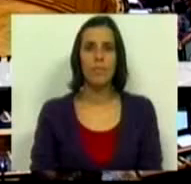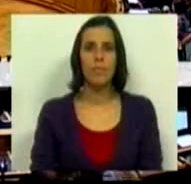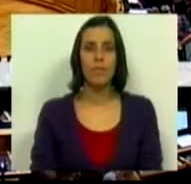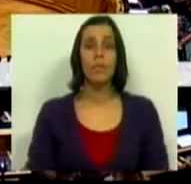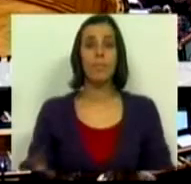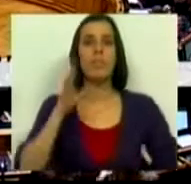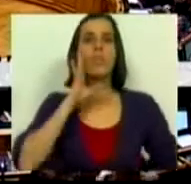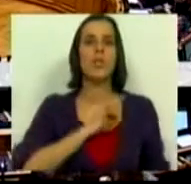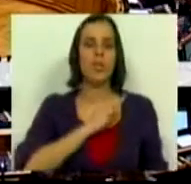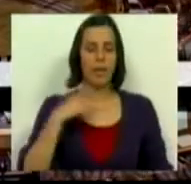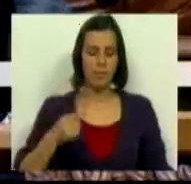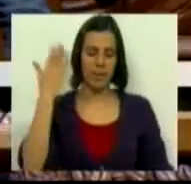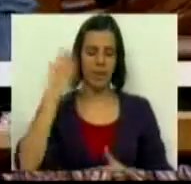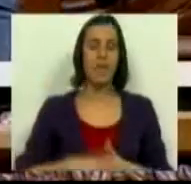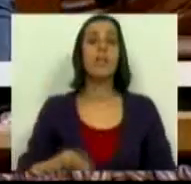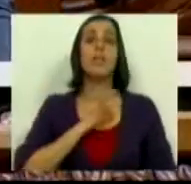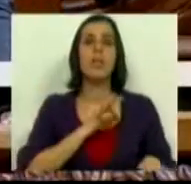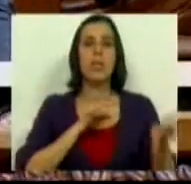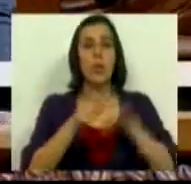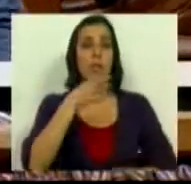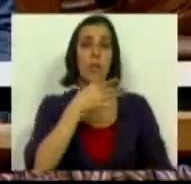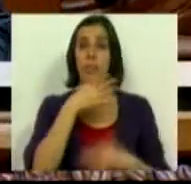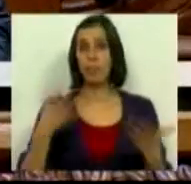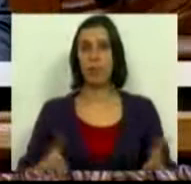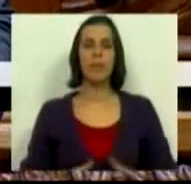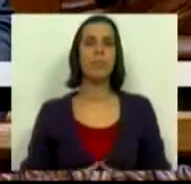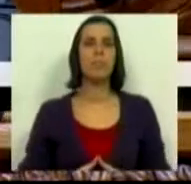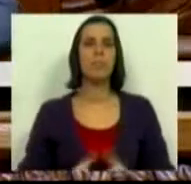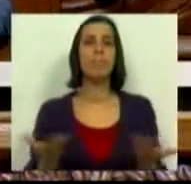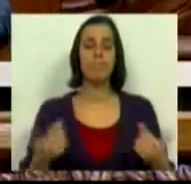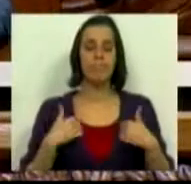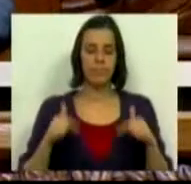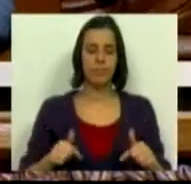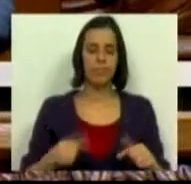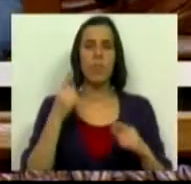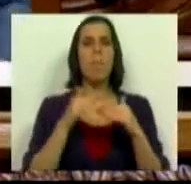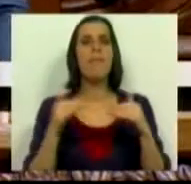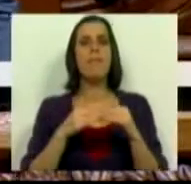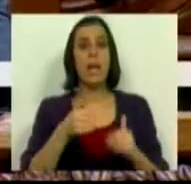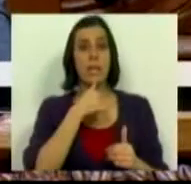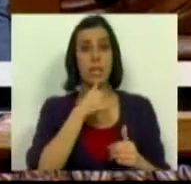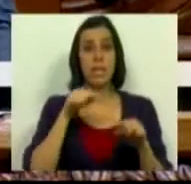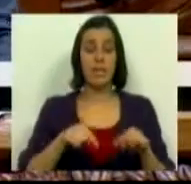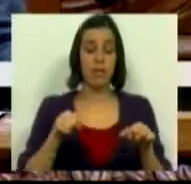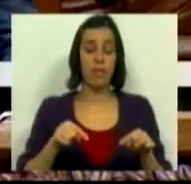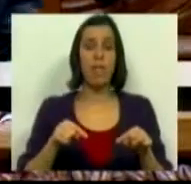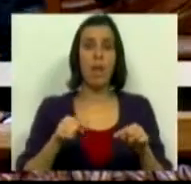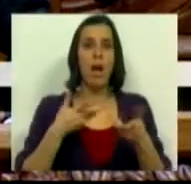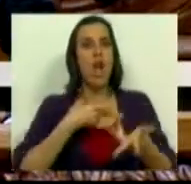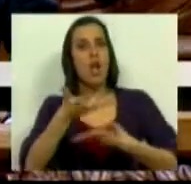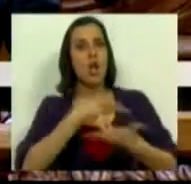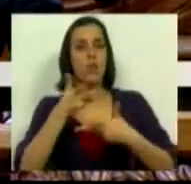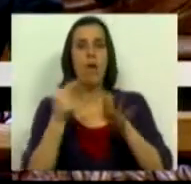Senhora Presidente, Senhoras e Senhores Deputados, Estamos numa fase decisiva da